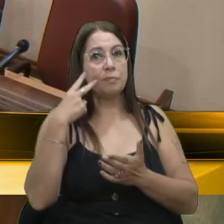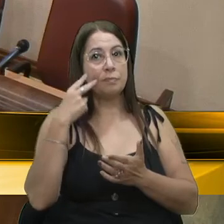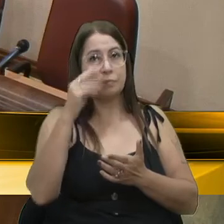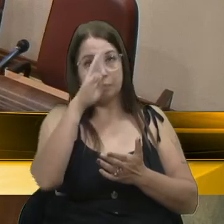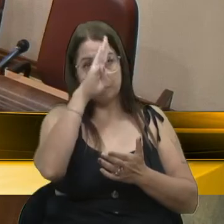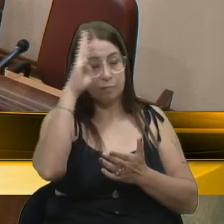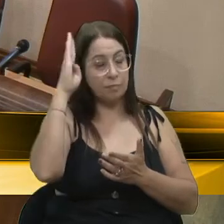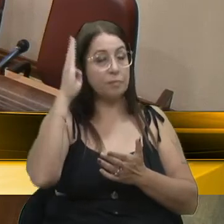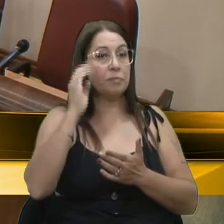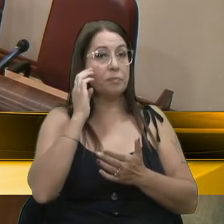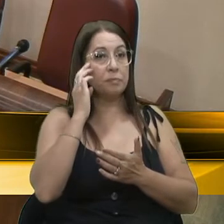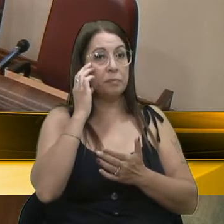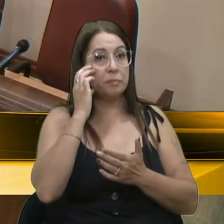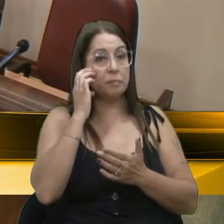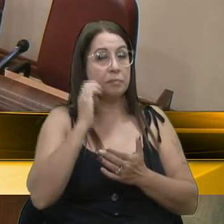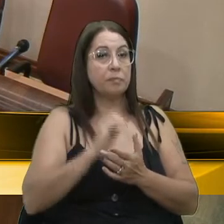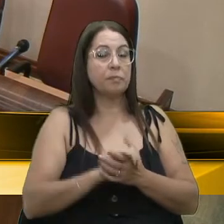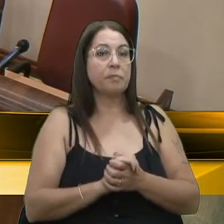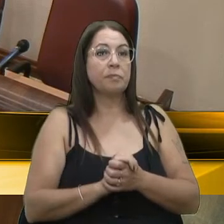a palavra.